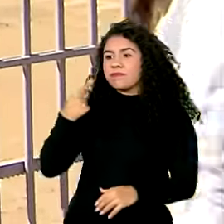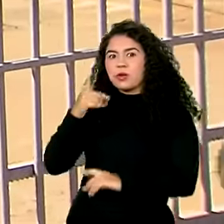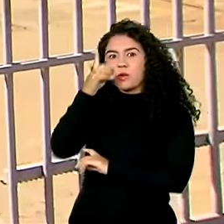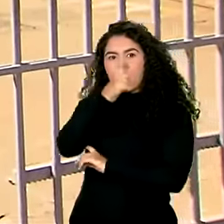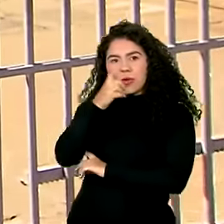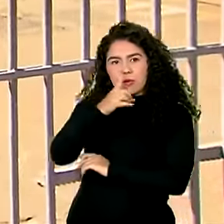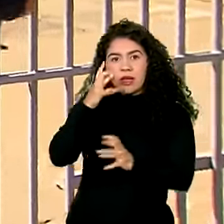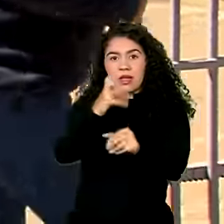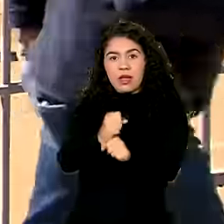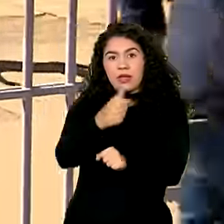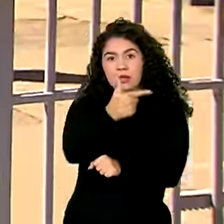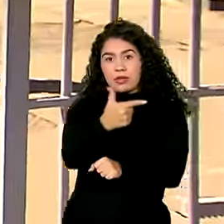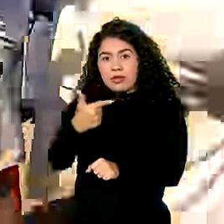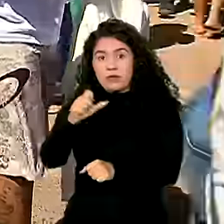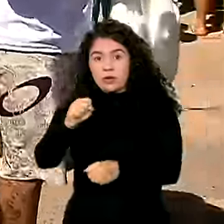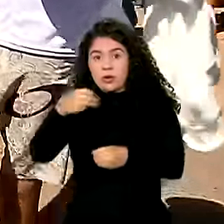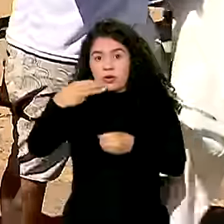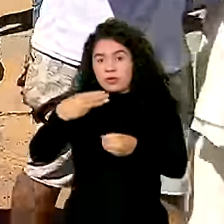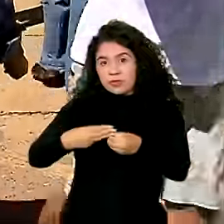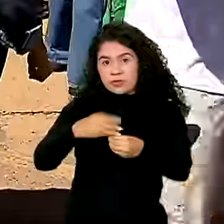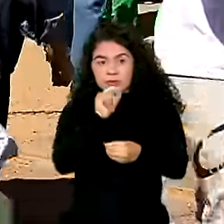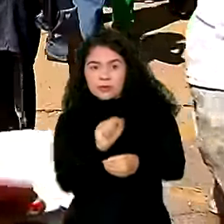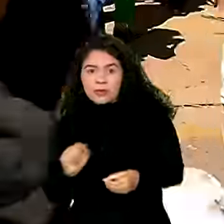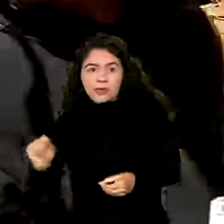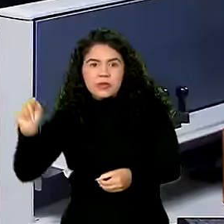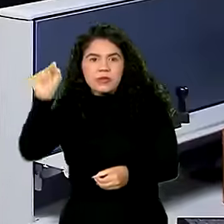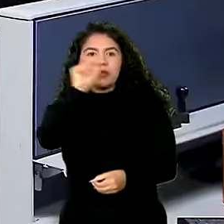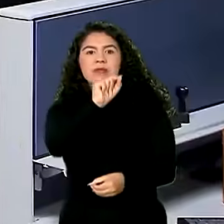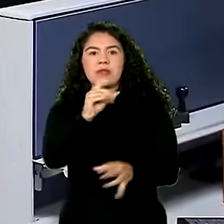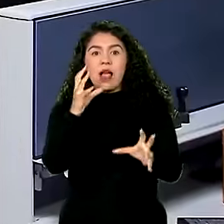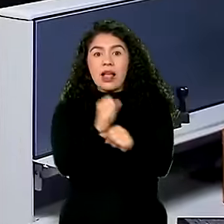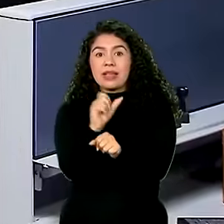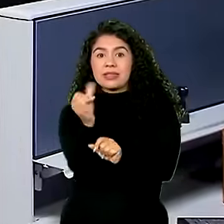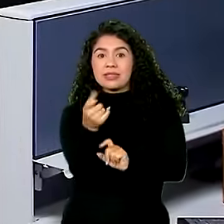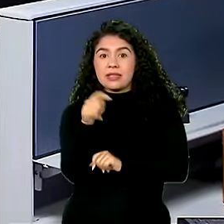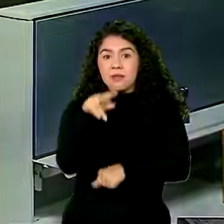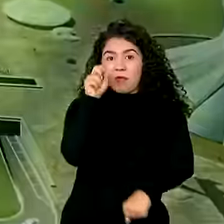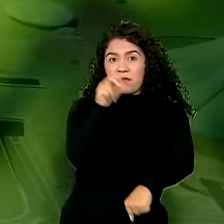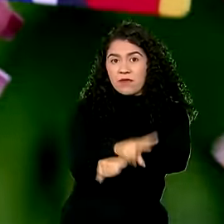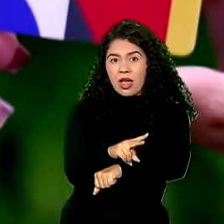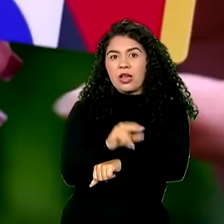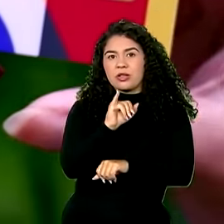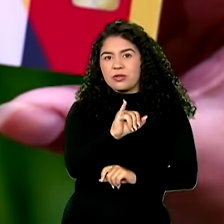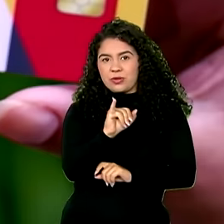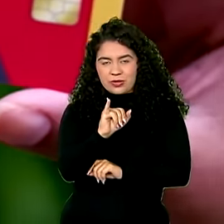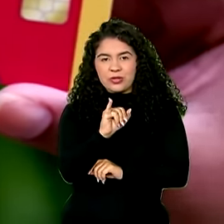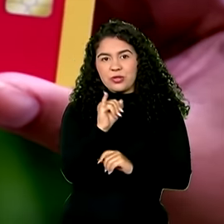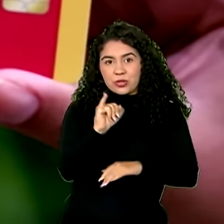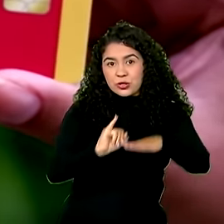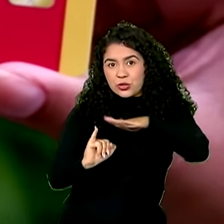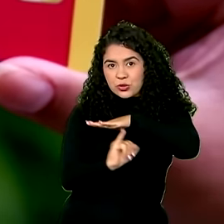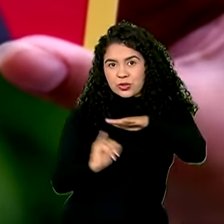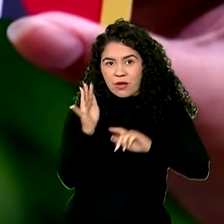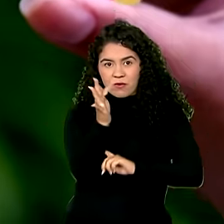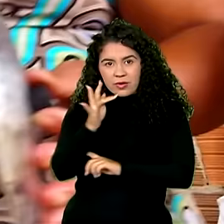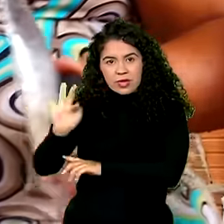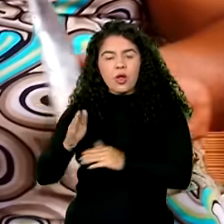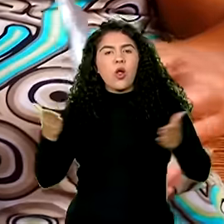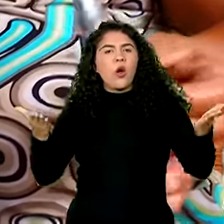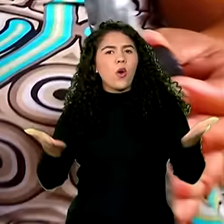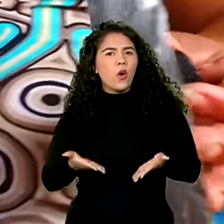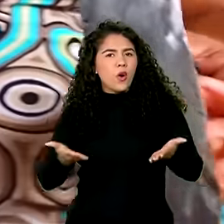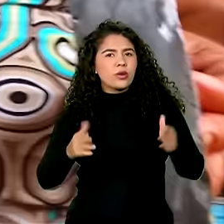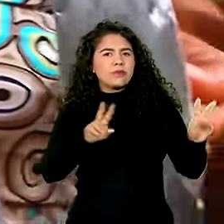228 cidades, são mais de 6 mil vagas em instituições federais. Começa hoje o pagamento do